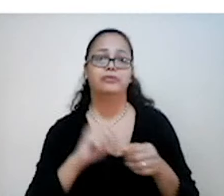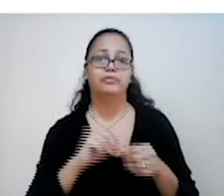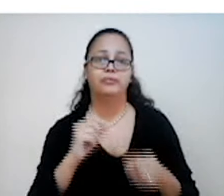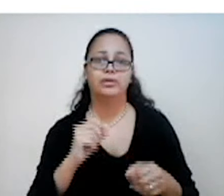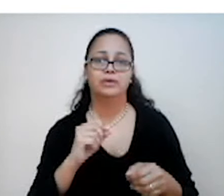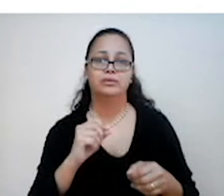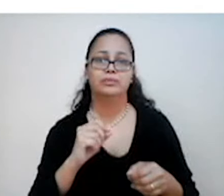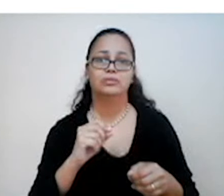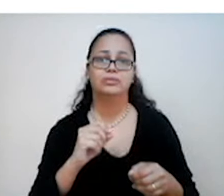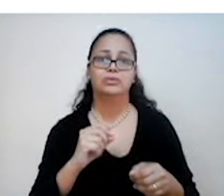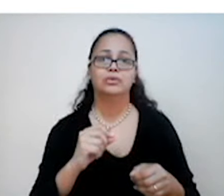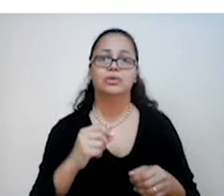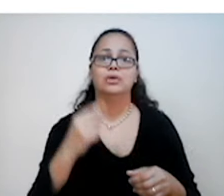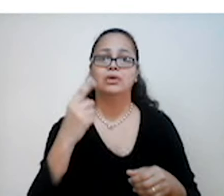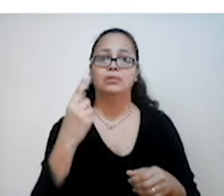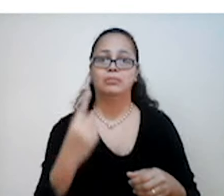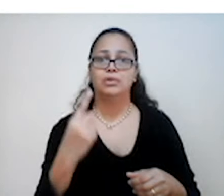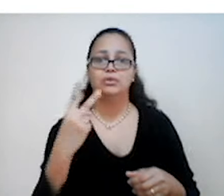de maio.